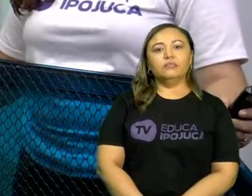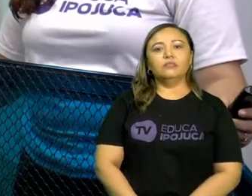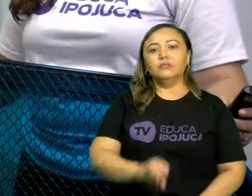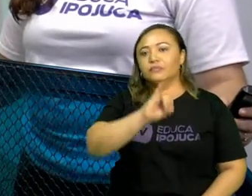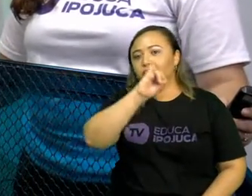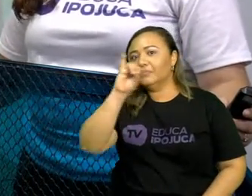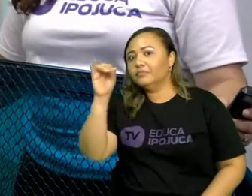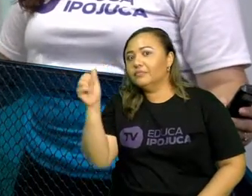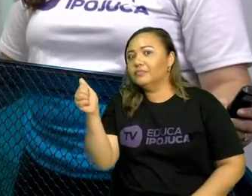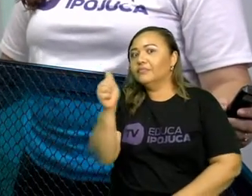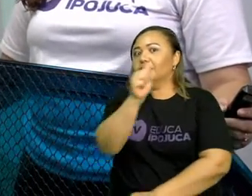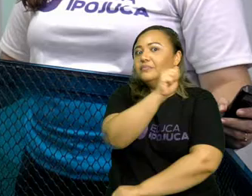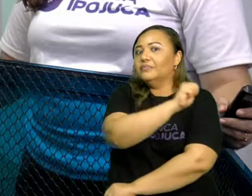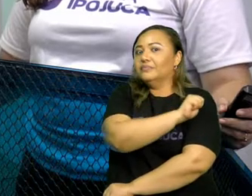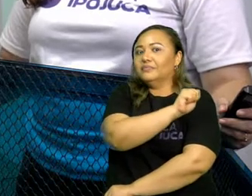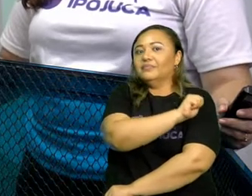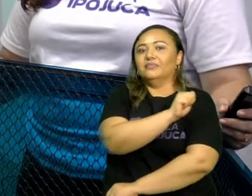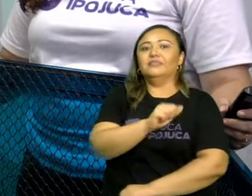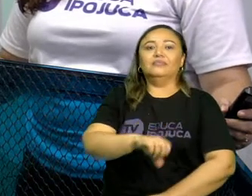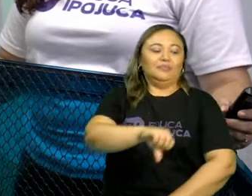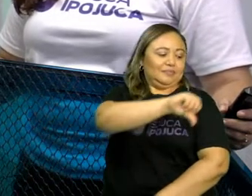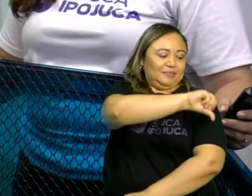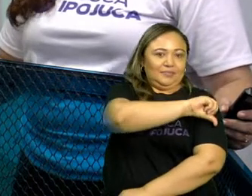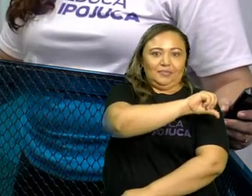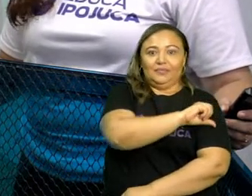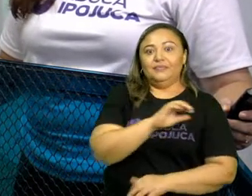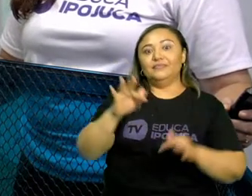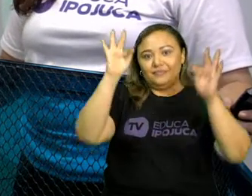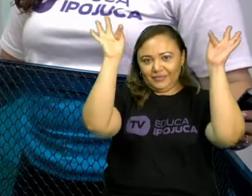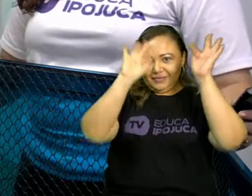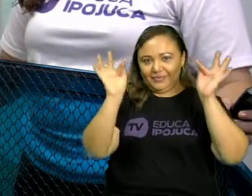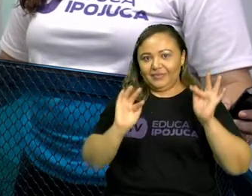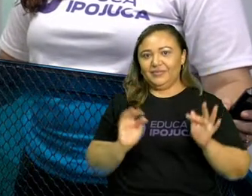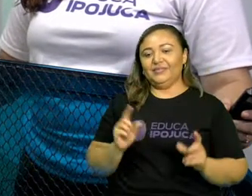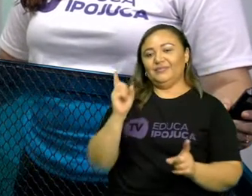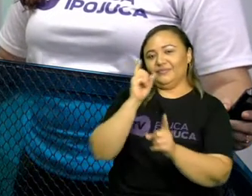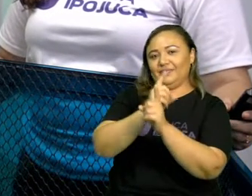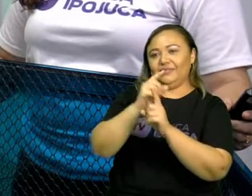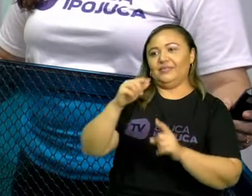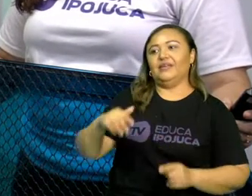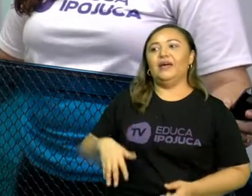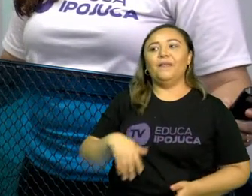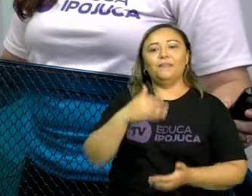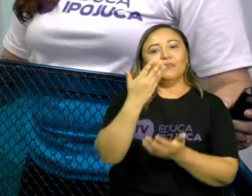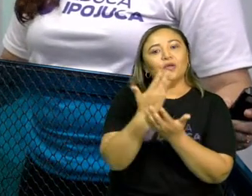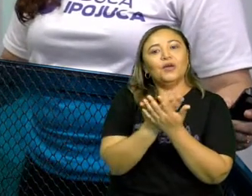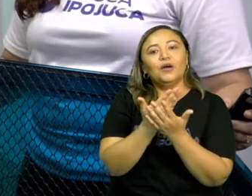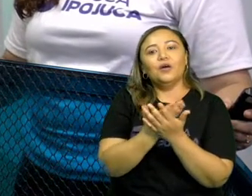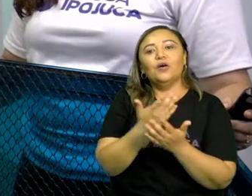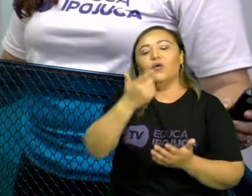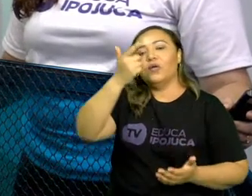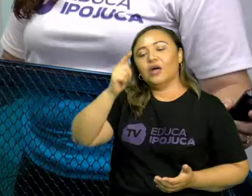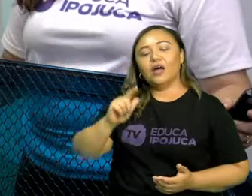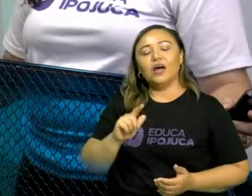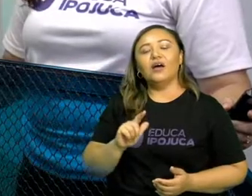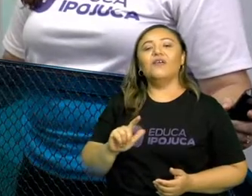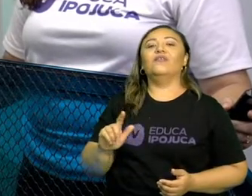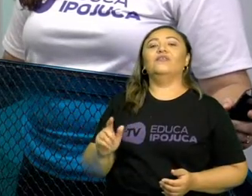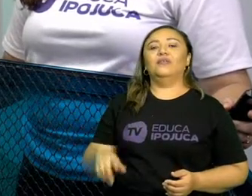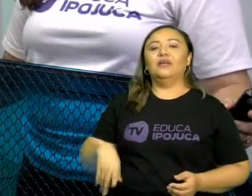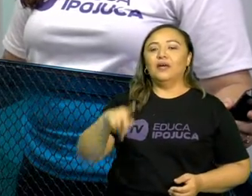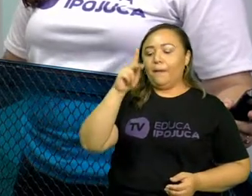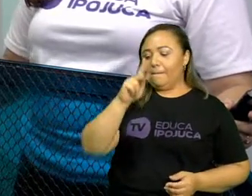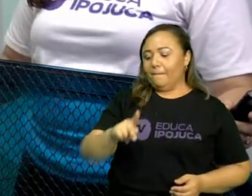Olá, estudantes do 9º ano! Que felicidade estarmos juntos para mais uma aula. Eu sou a professora Rosiane Portela, sou